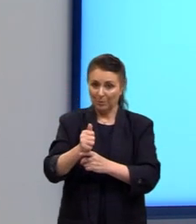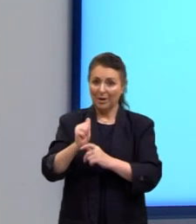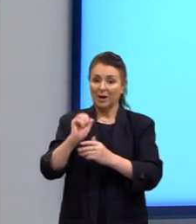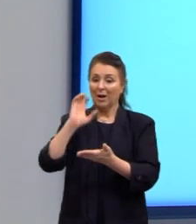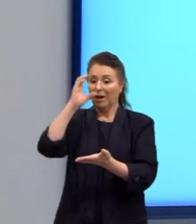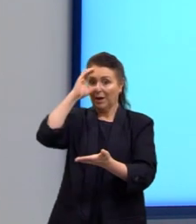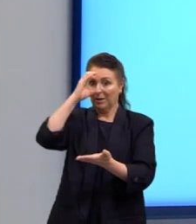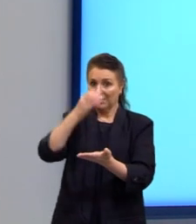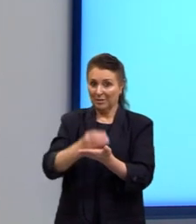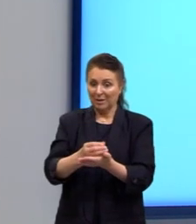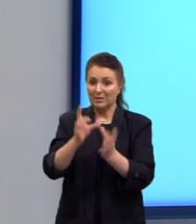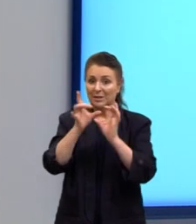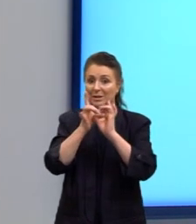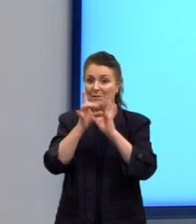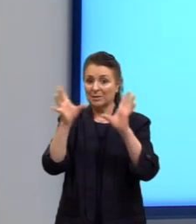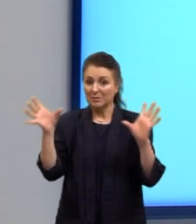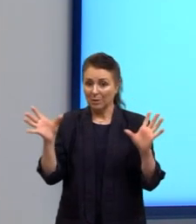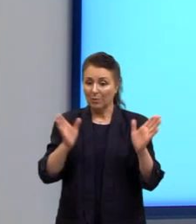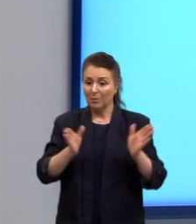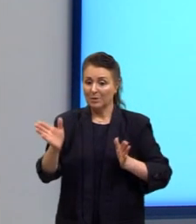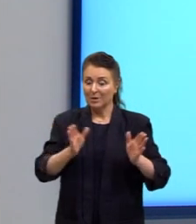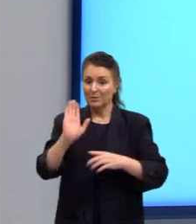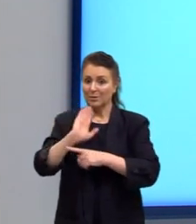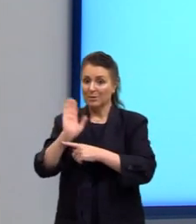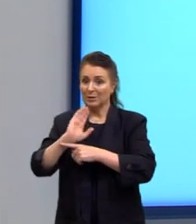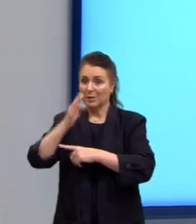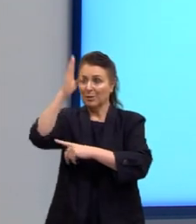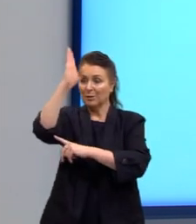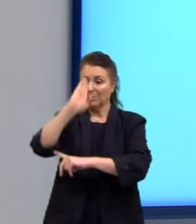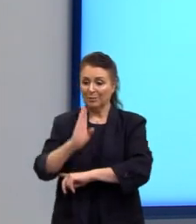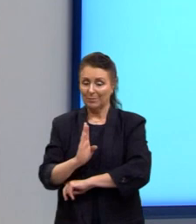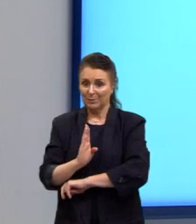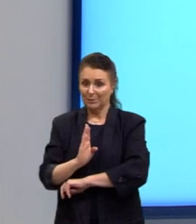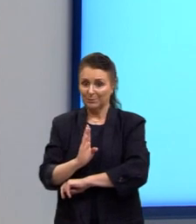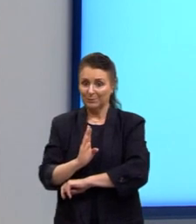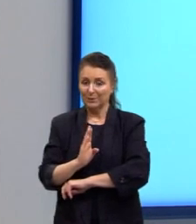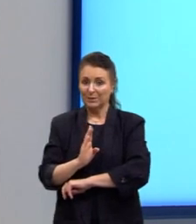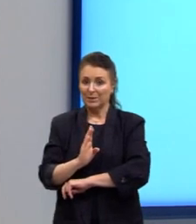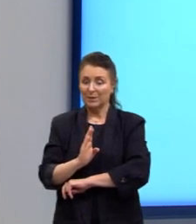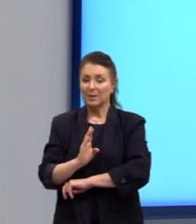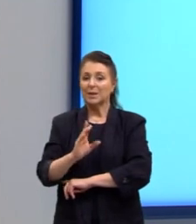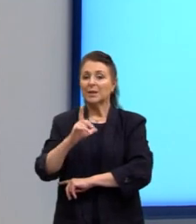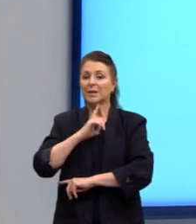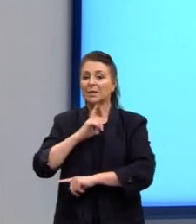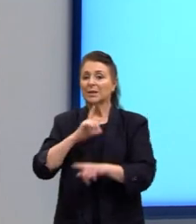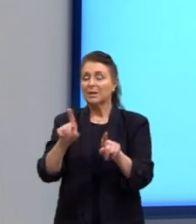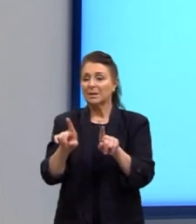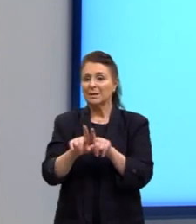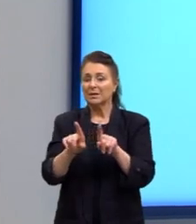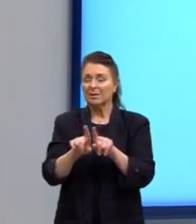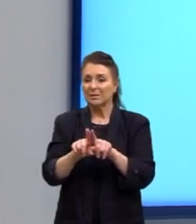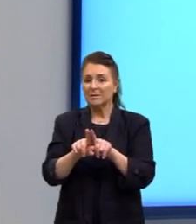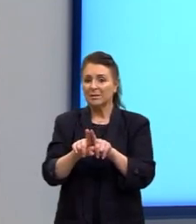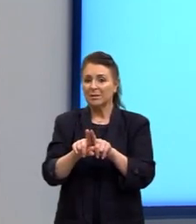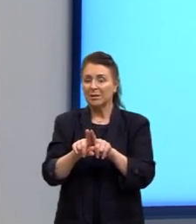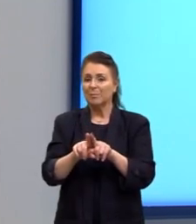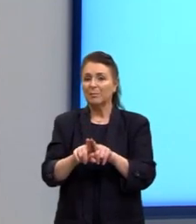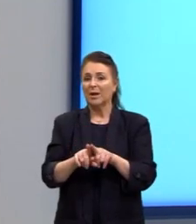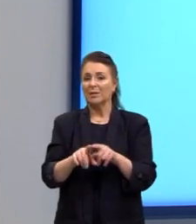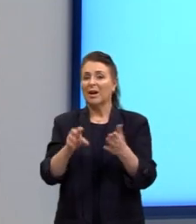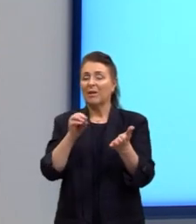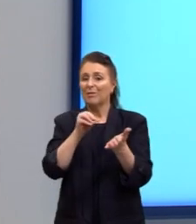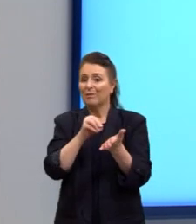democratização do acesso ao cinema no Brasil, logo no primeiro período ali. E está ainda carregando o precária,